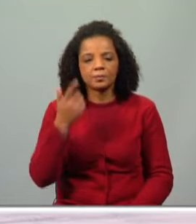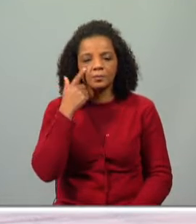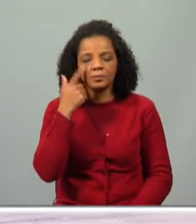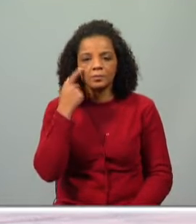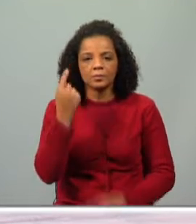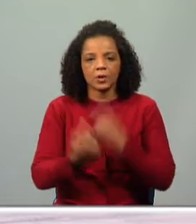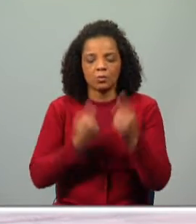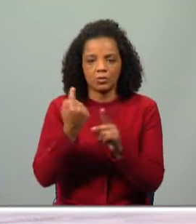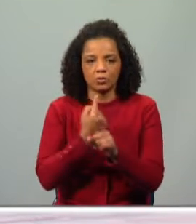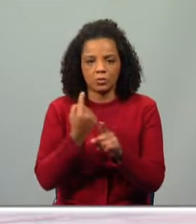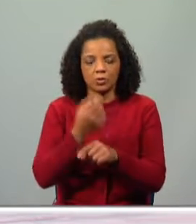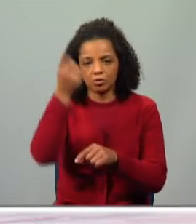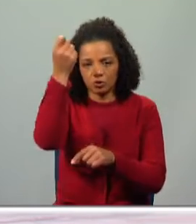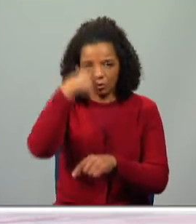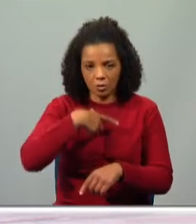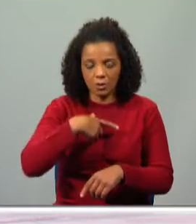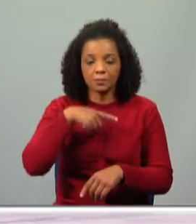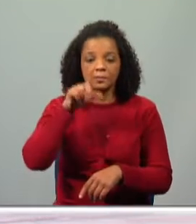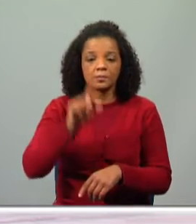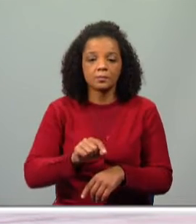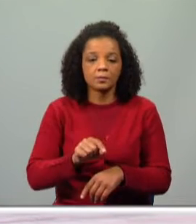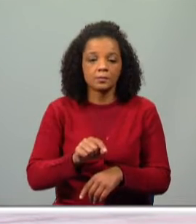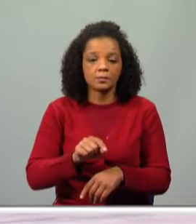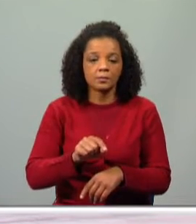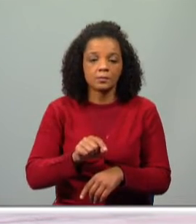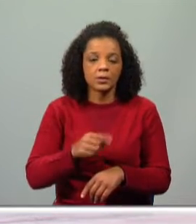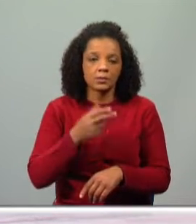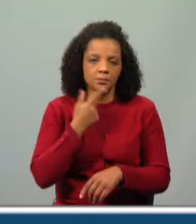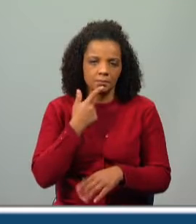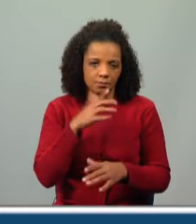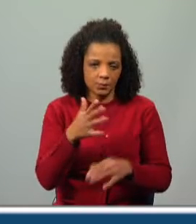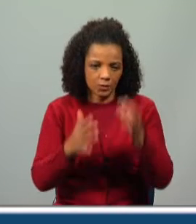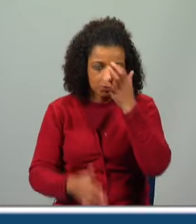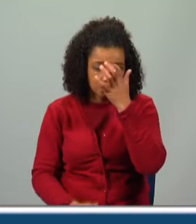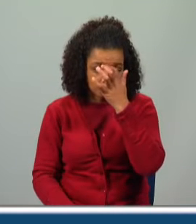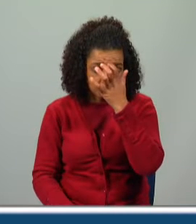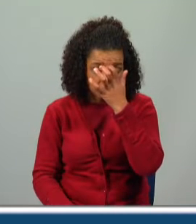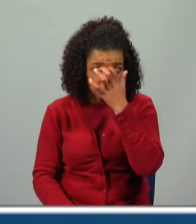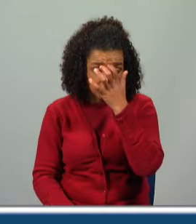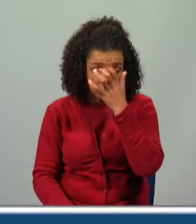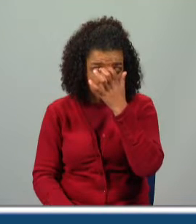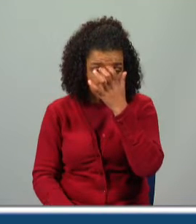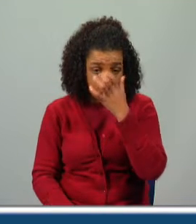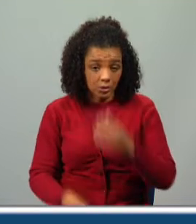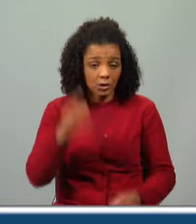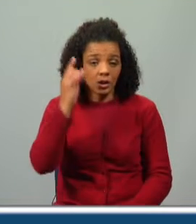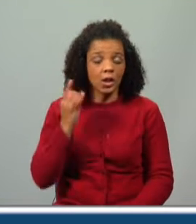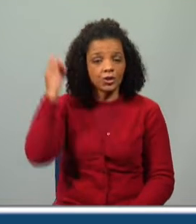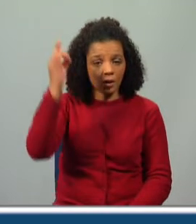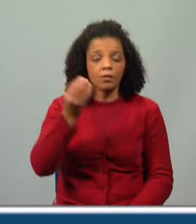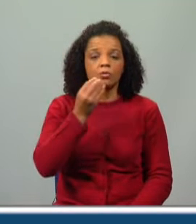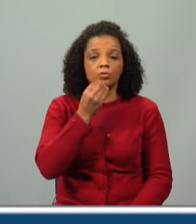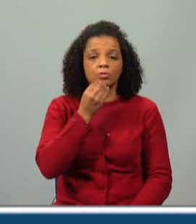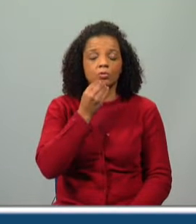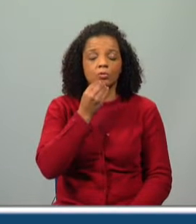aqui alguns momentos da história e fazer uma pequena interpretação. A girafa gostava de comer